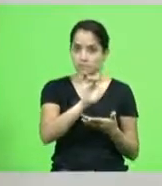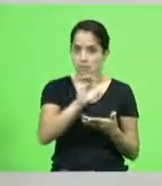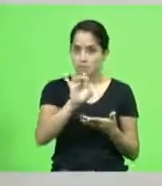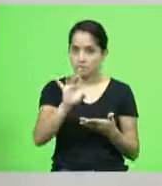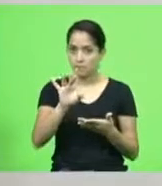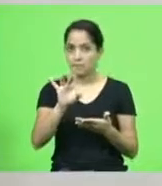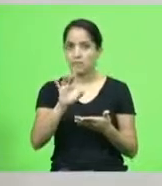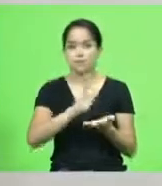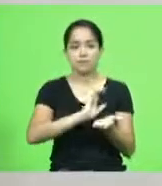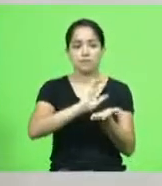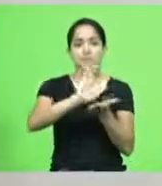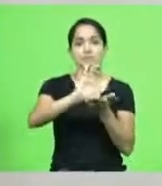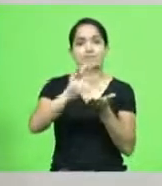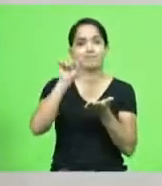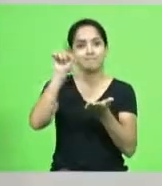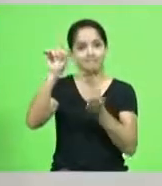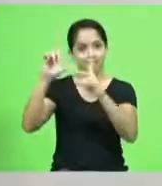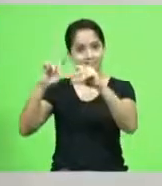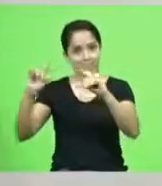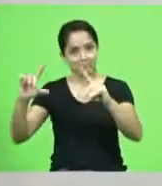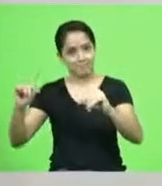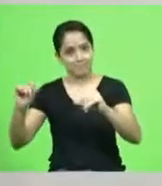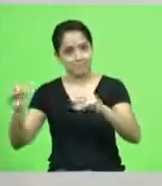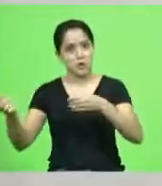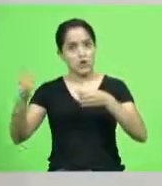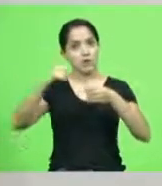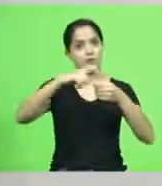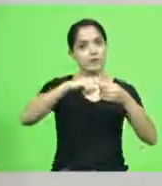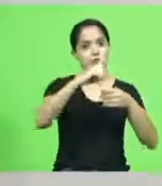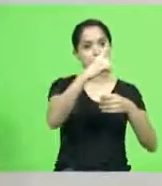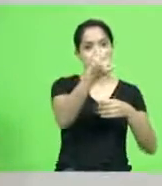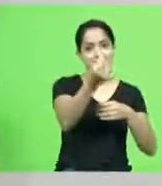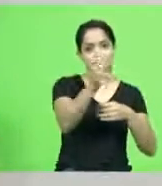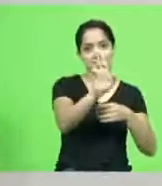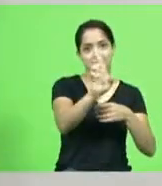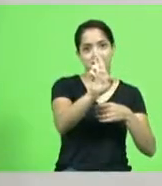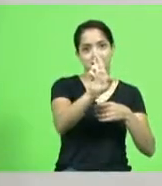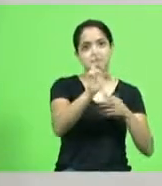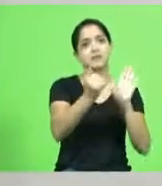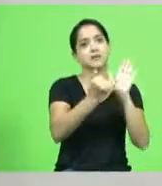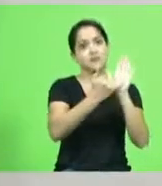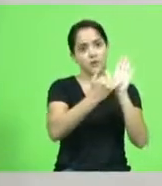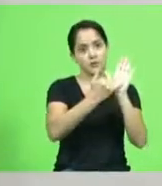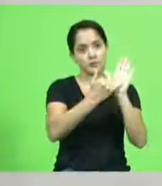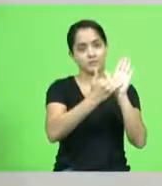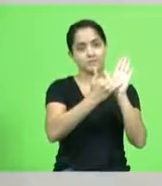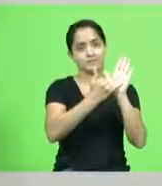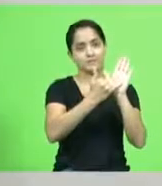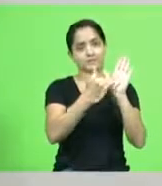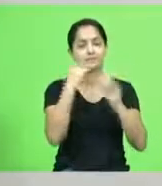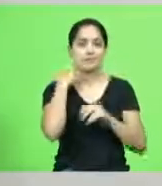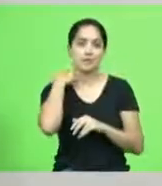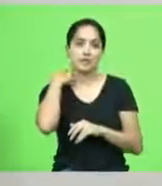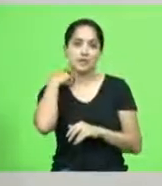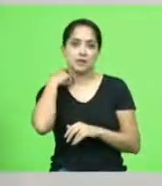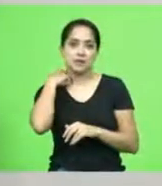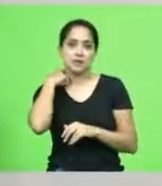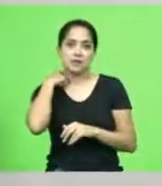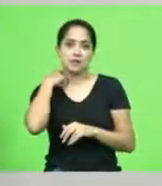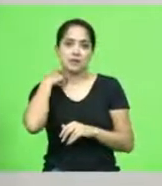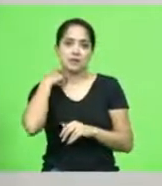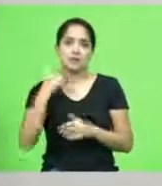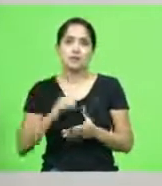que a gente manda para Brasília volta a 16 em impostos federais em compensação